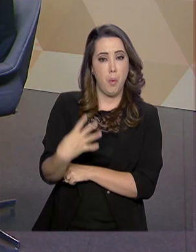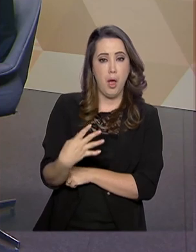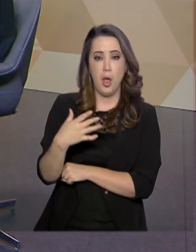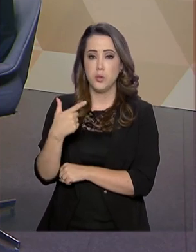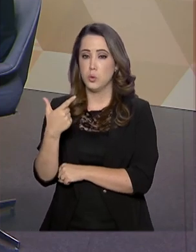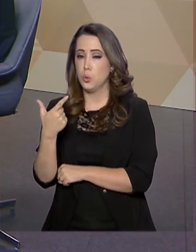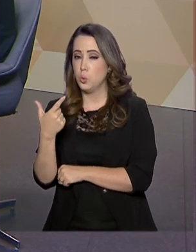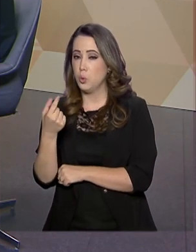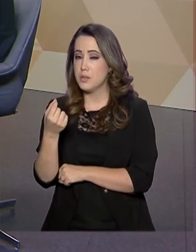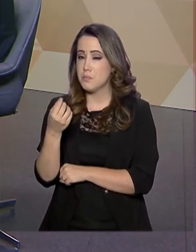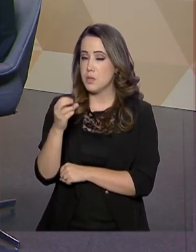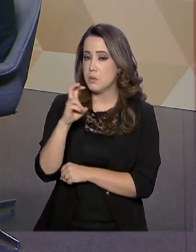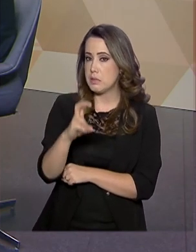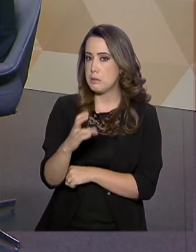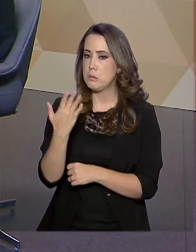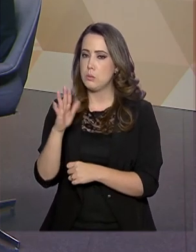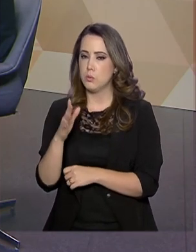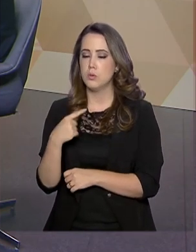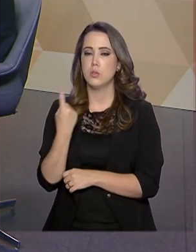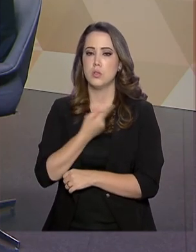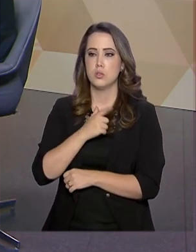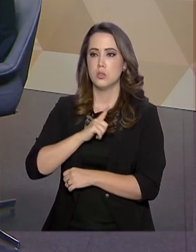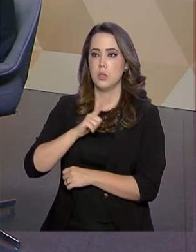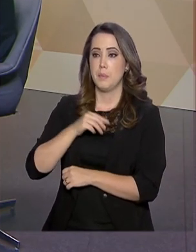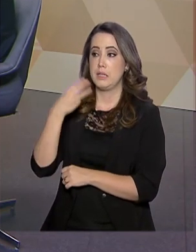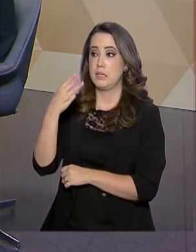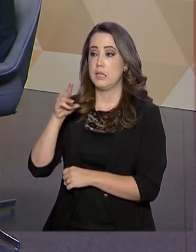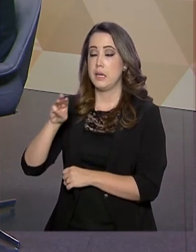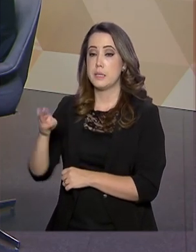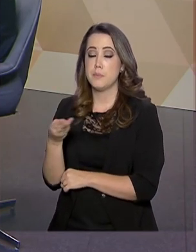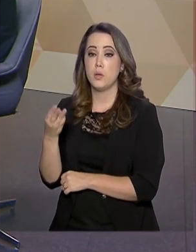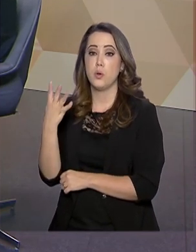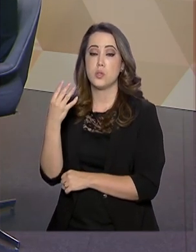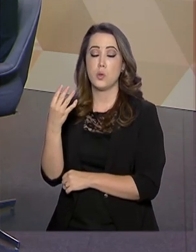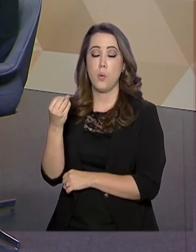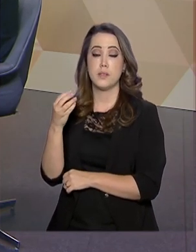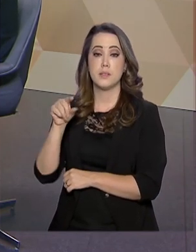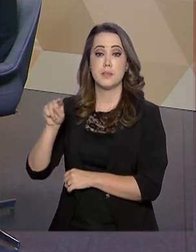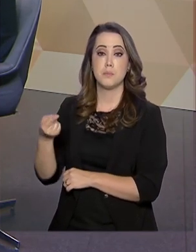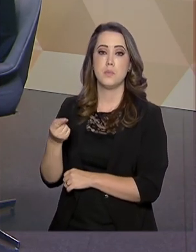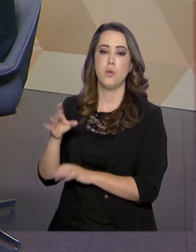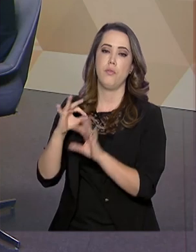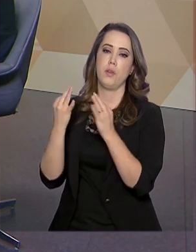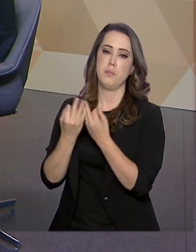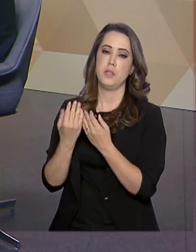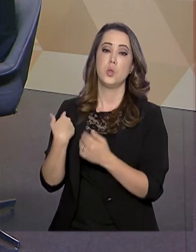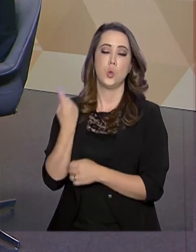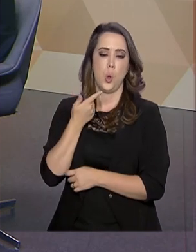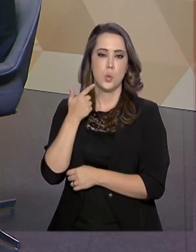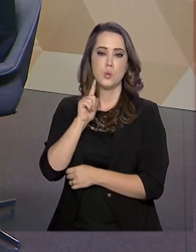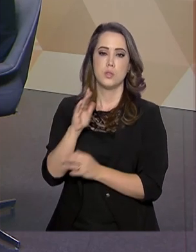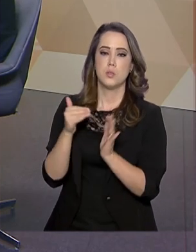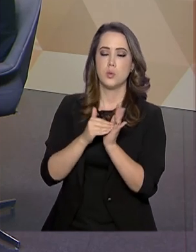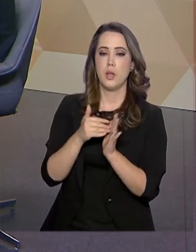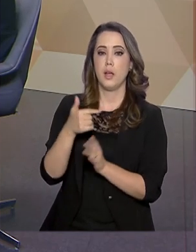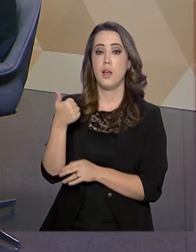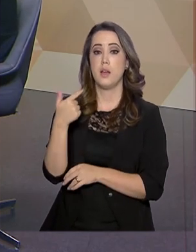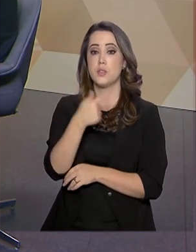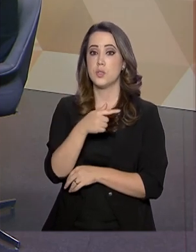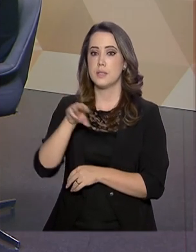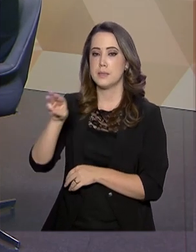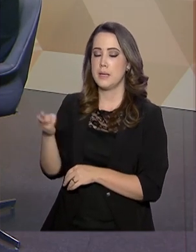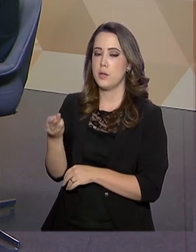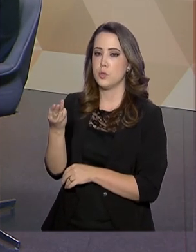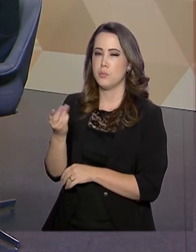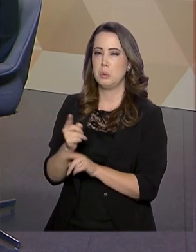3 milhões e 400 mil famílias. Nós chegamos a 17 milhões no agudo